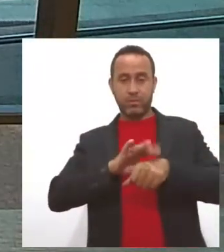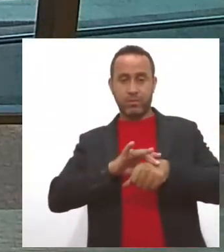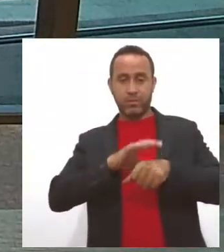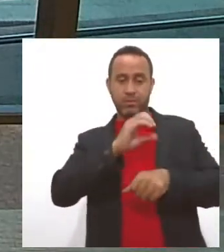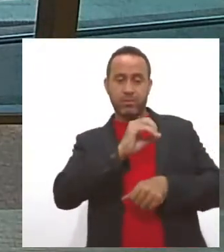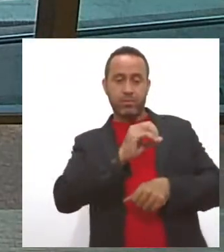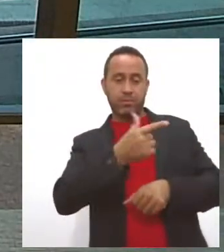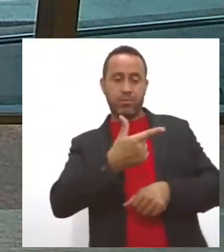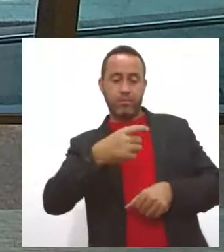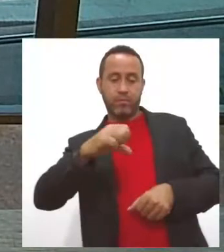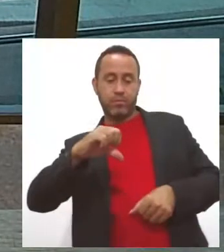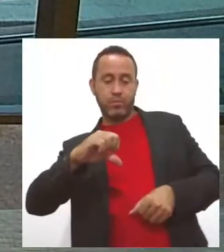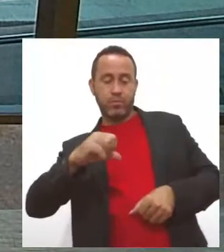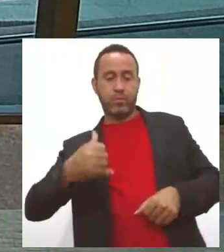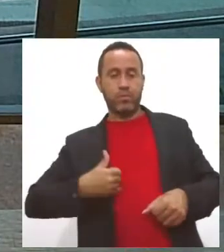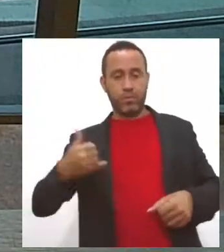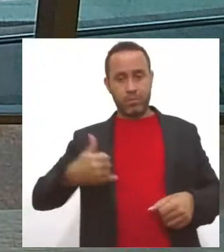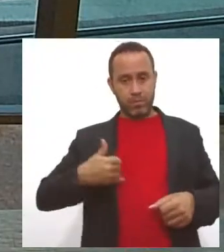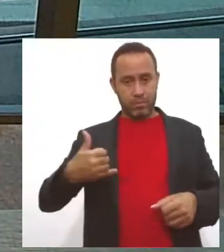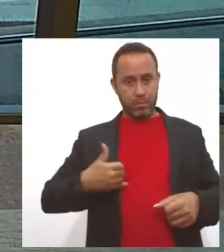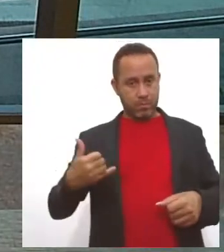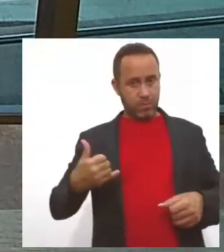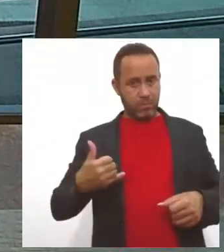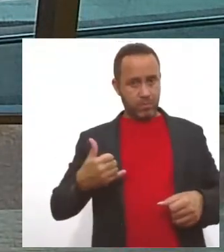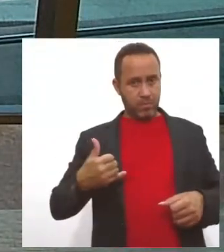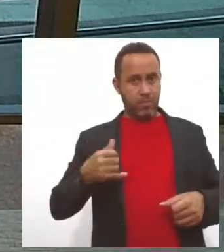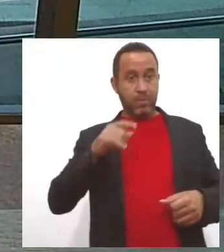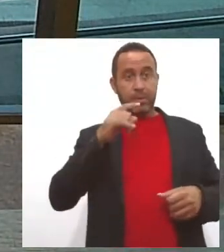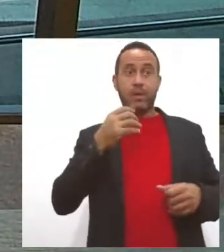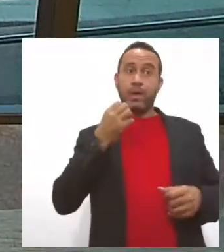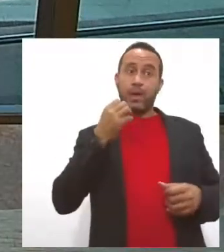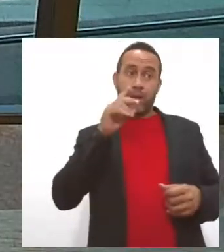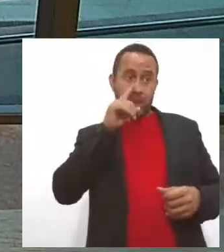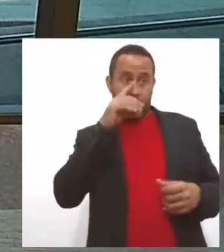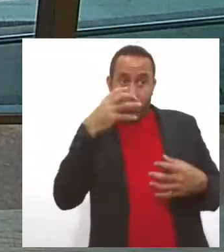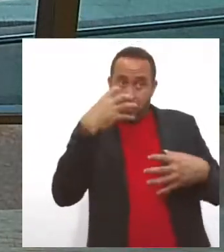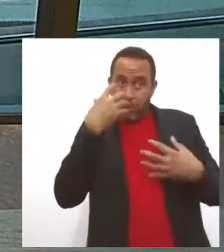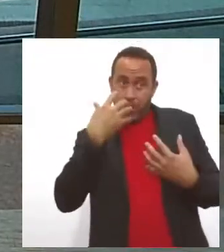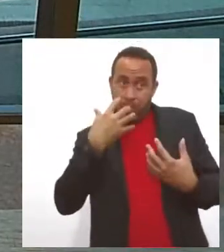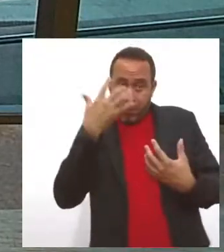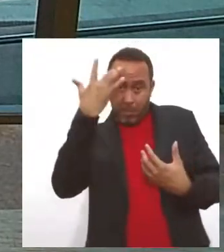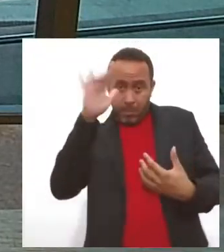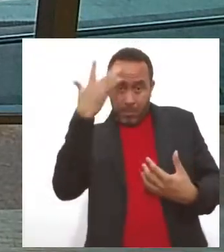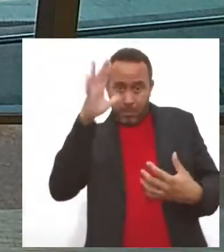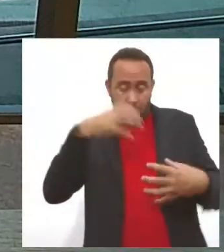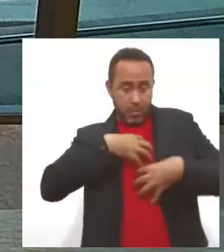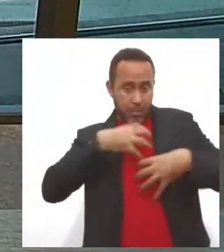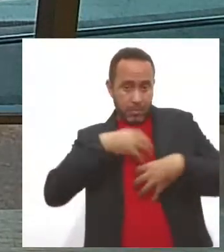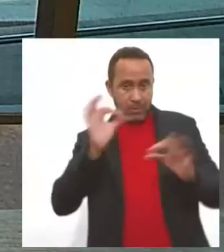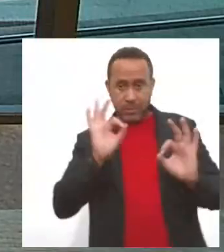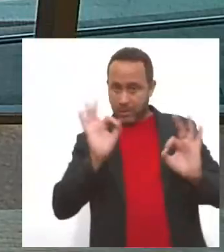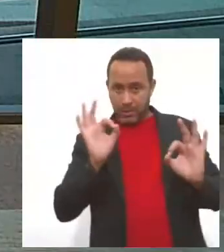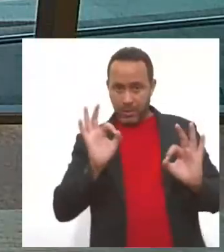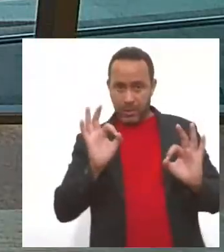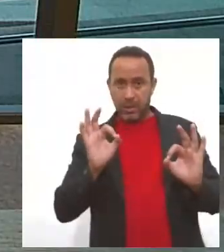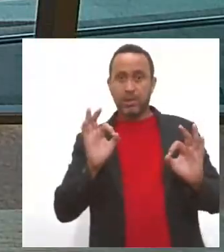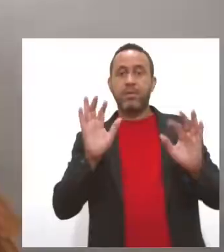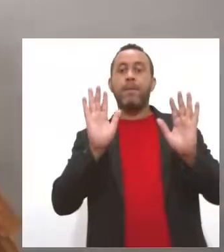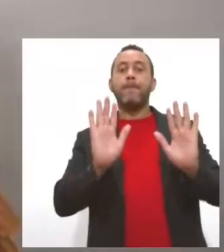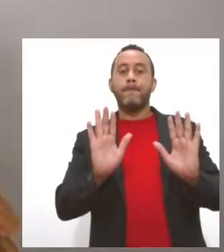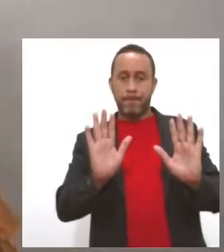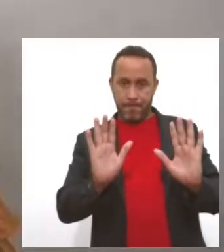29 anos. Apesar deles não serem o grupo de risco, mas ainda existem números de morte entre essa faixa etária, mas eles não são